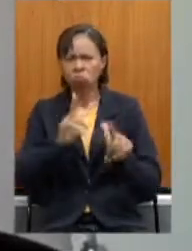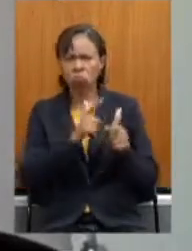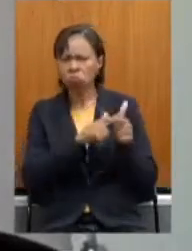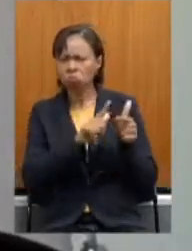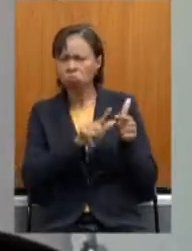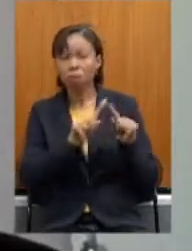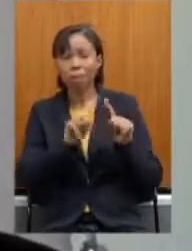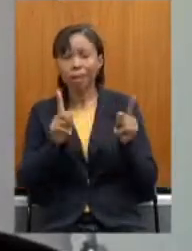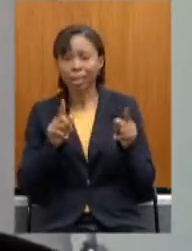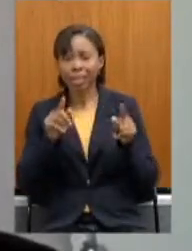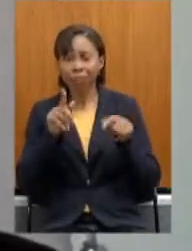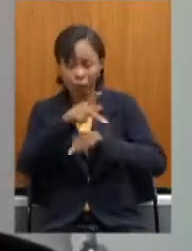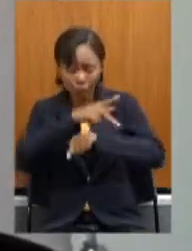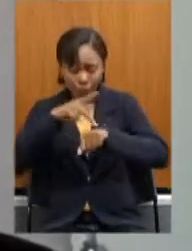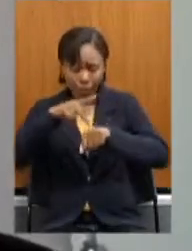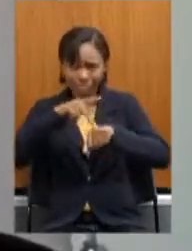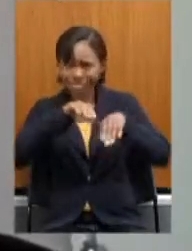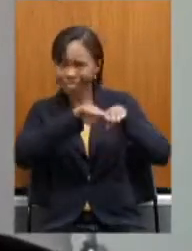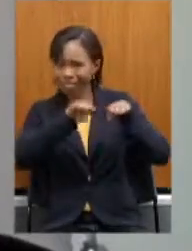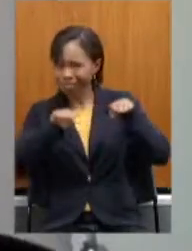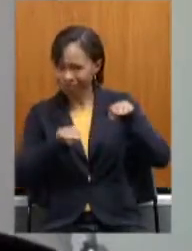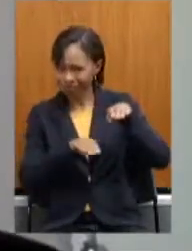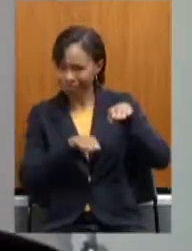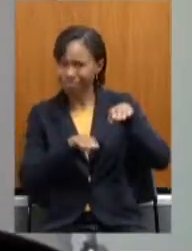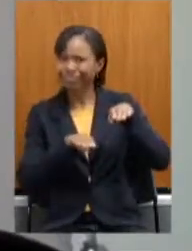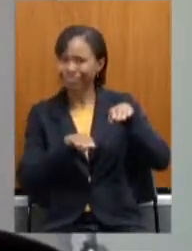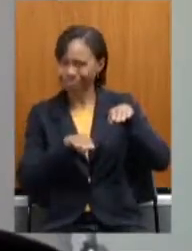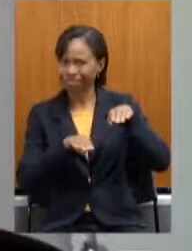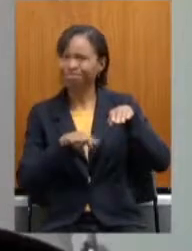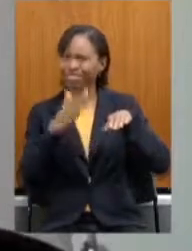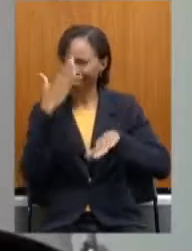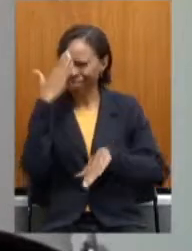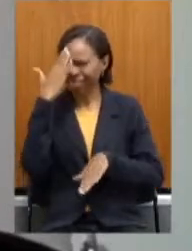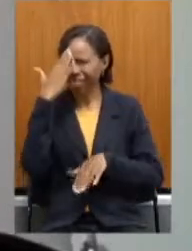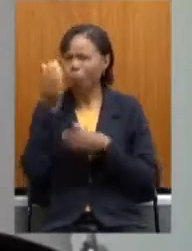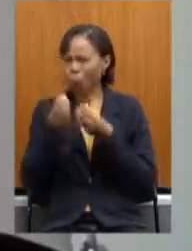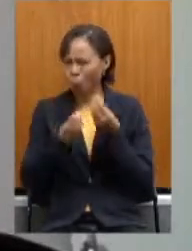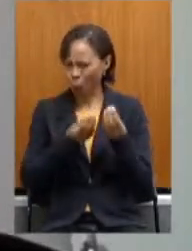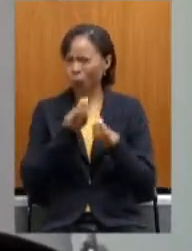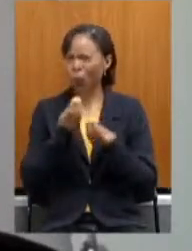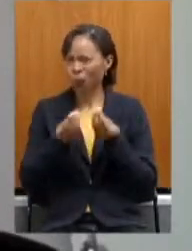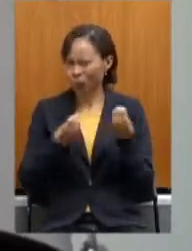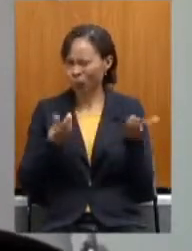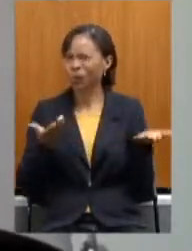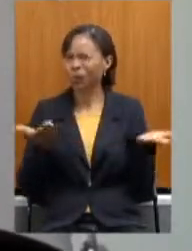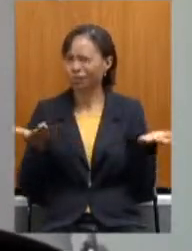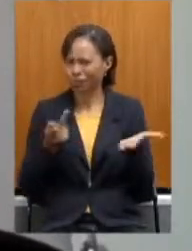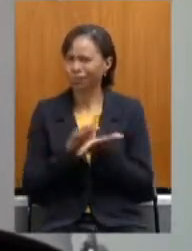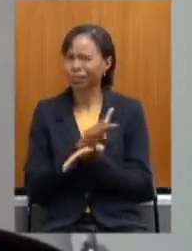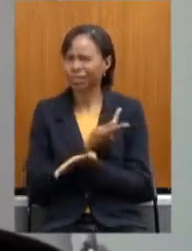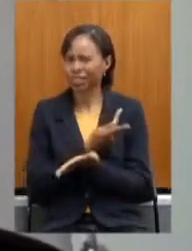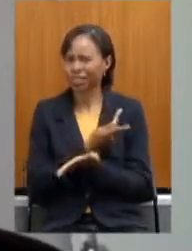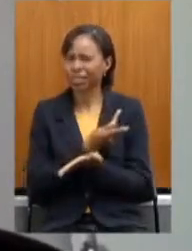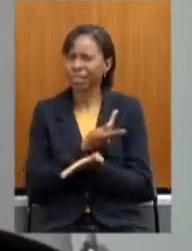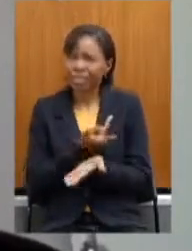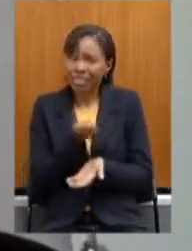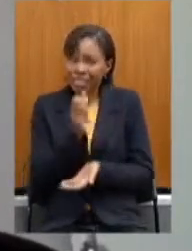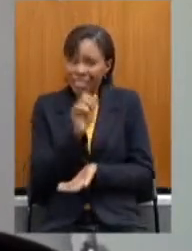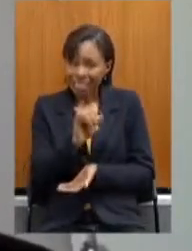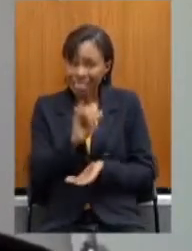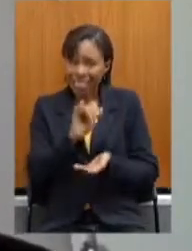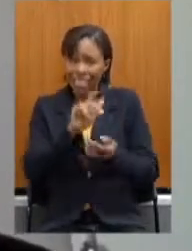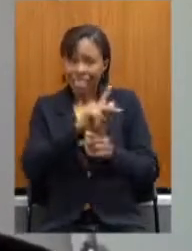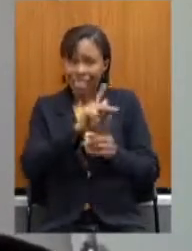o significado disso. Logo, todo aquele ou aquela que aprovar essa